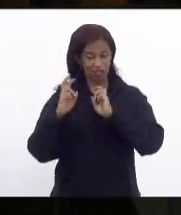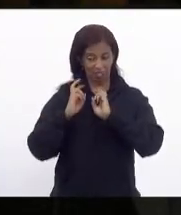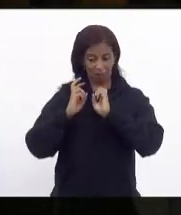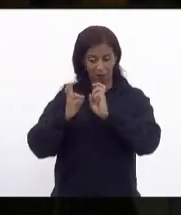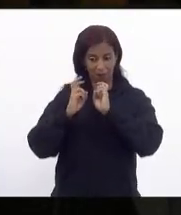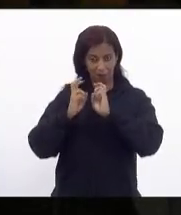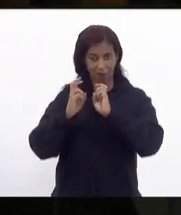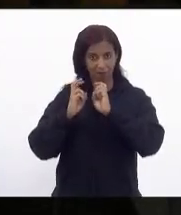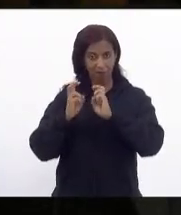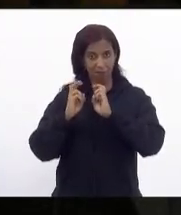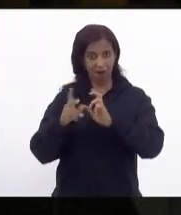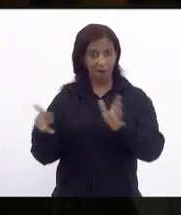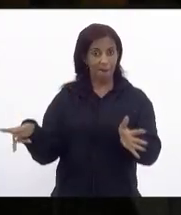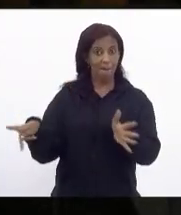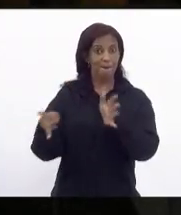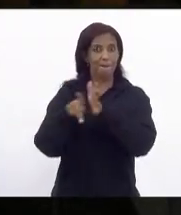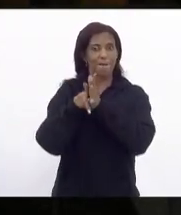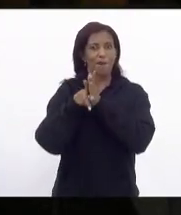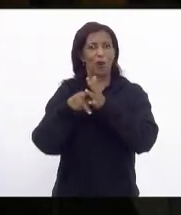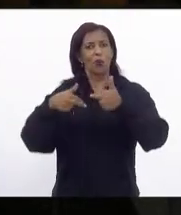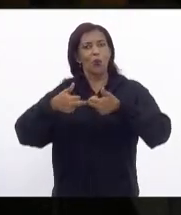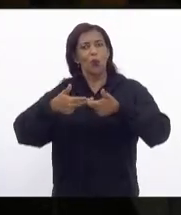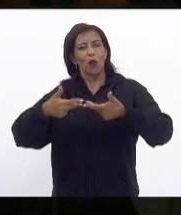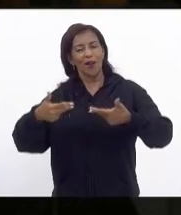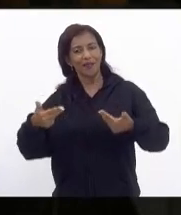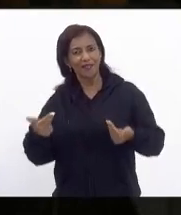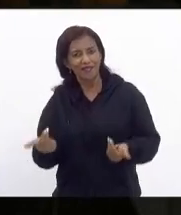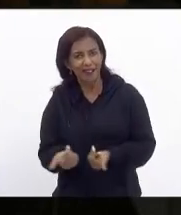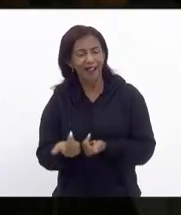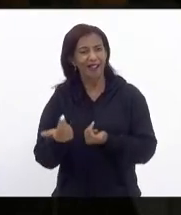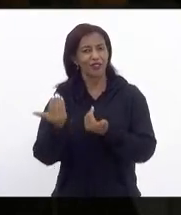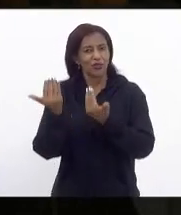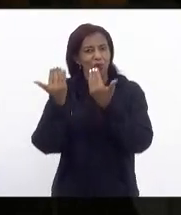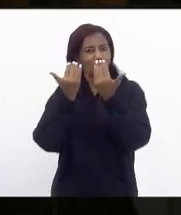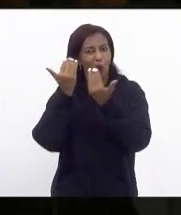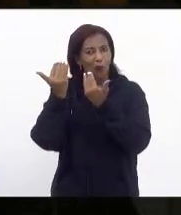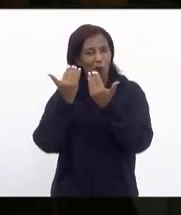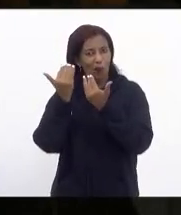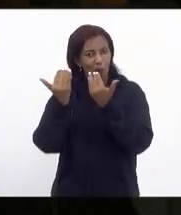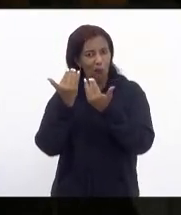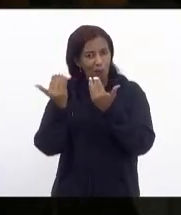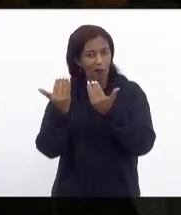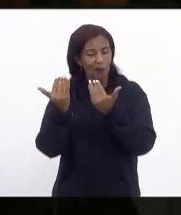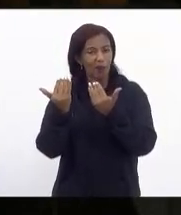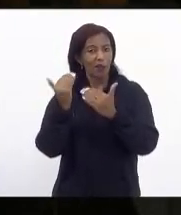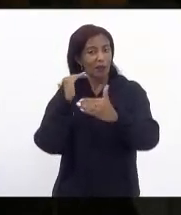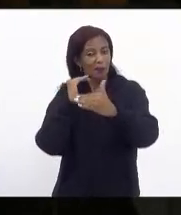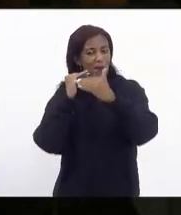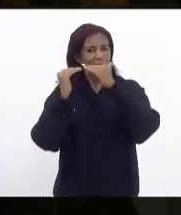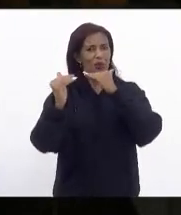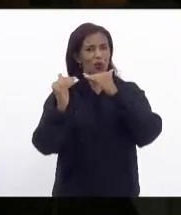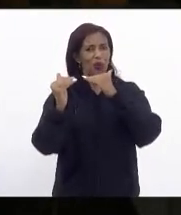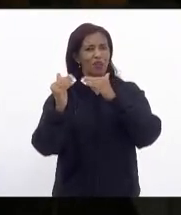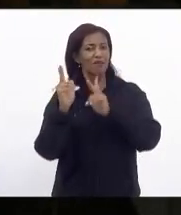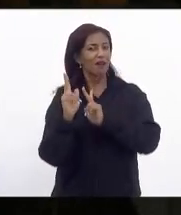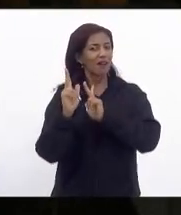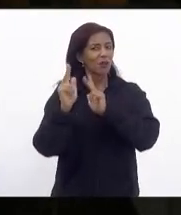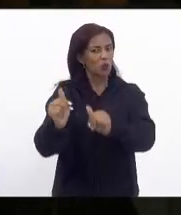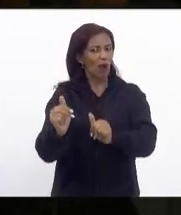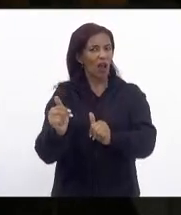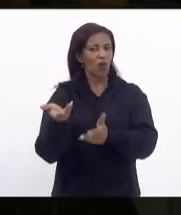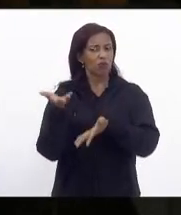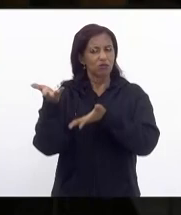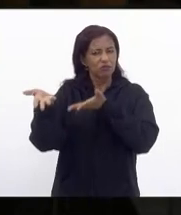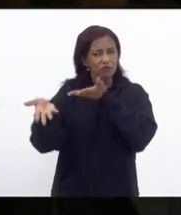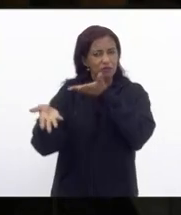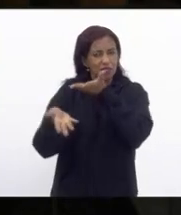um transporte ferroviário com padrão de qualidade comparável ao transporte metroviário ao metrô investimentos